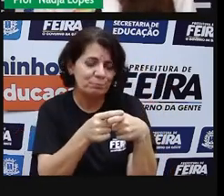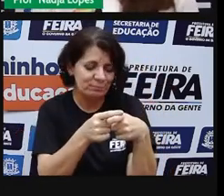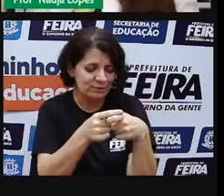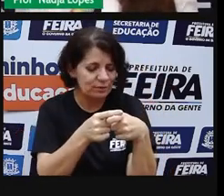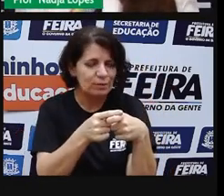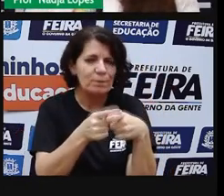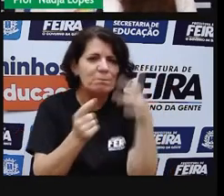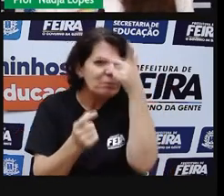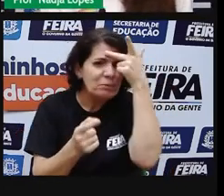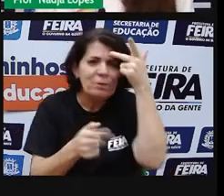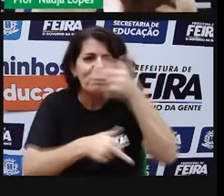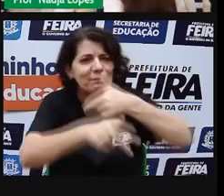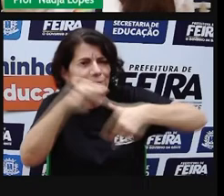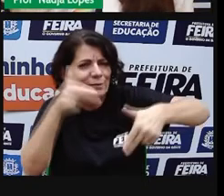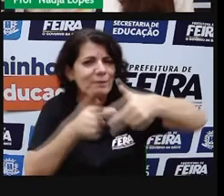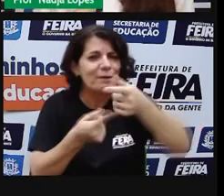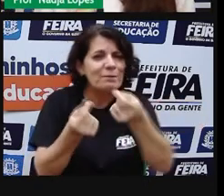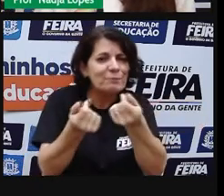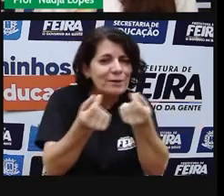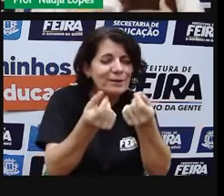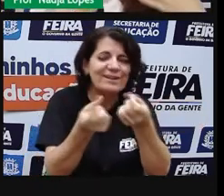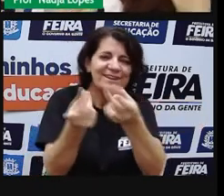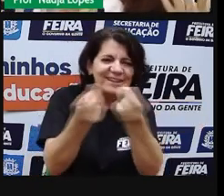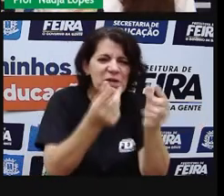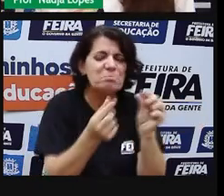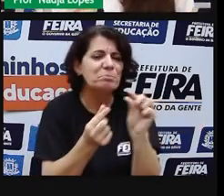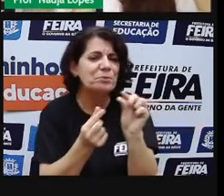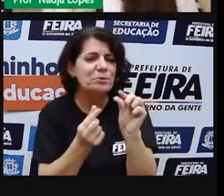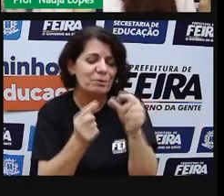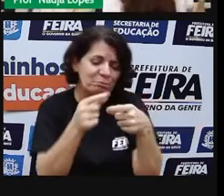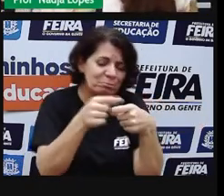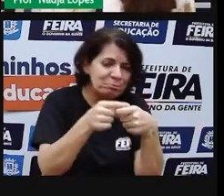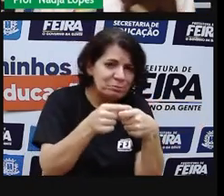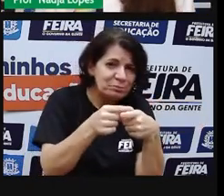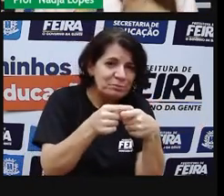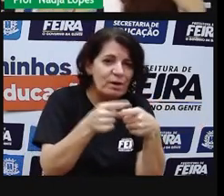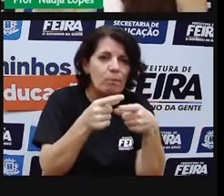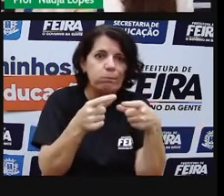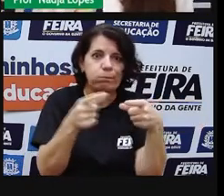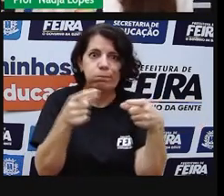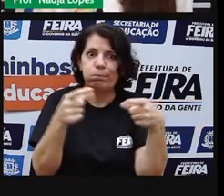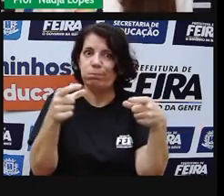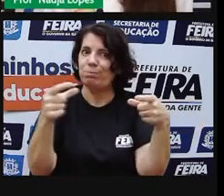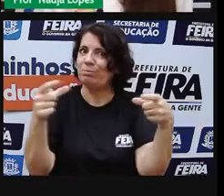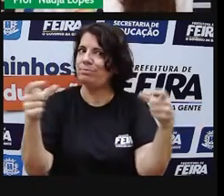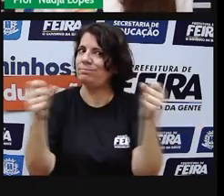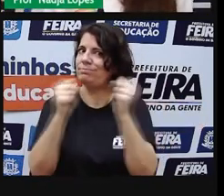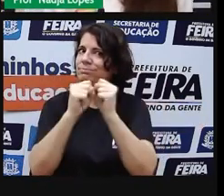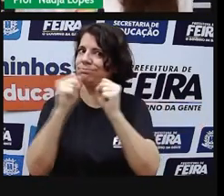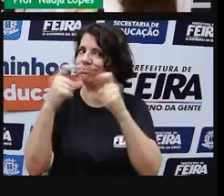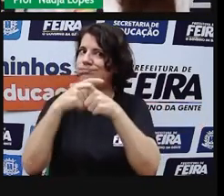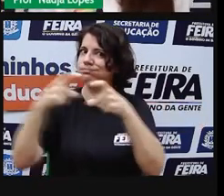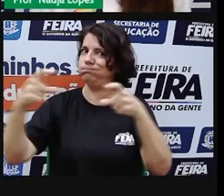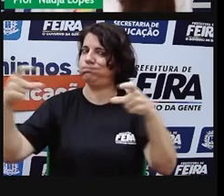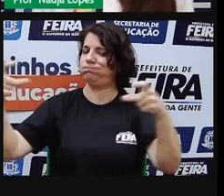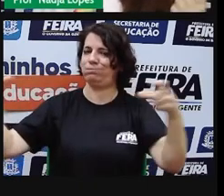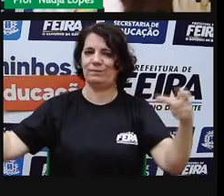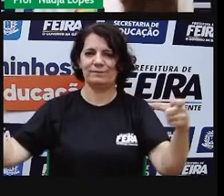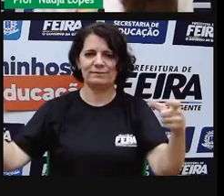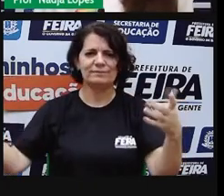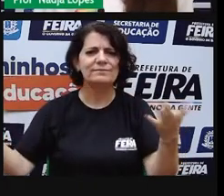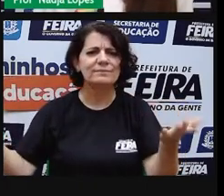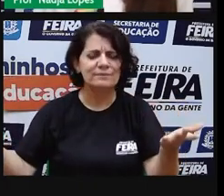poucos moradores, circulação de tropeiros. Então, como foi que essa cidade chegou a essa economia tão grande, né? A gente viu